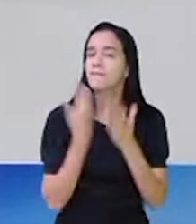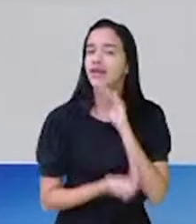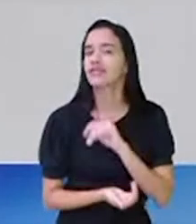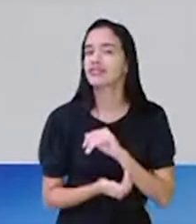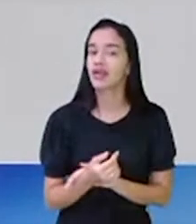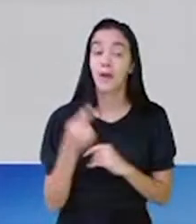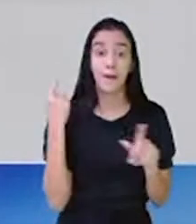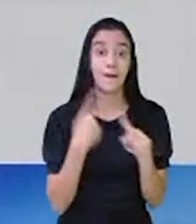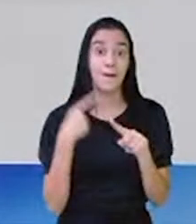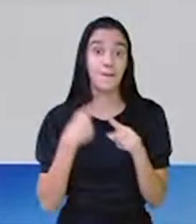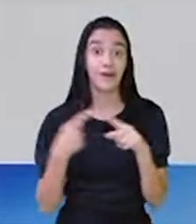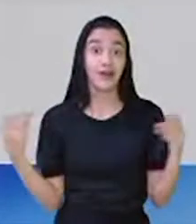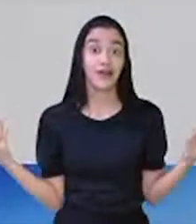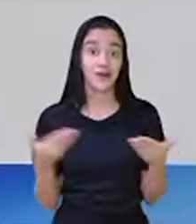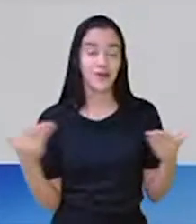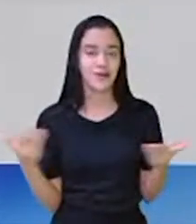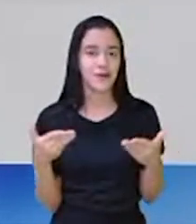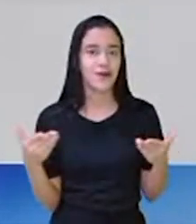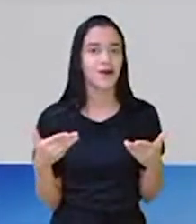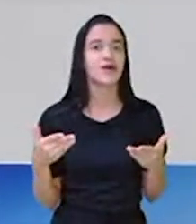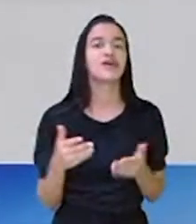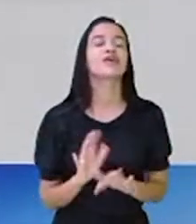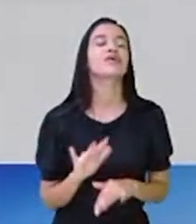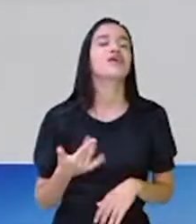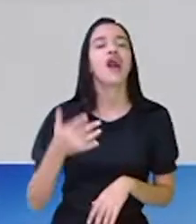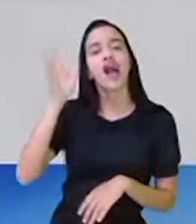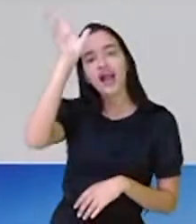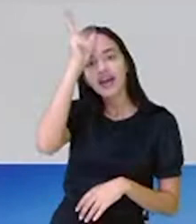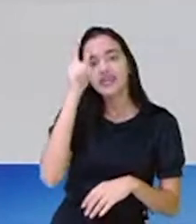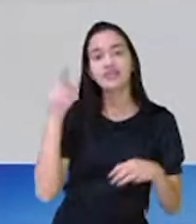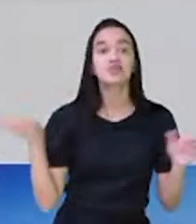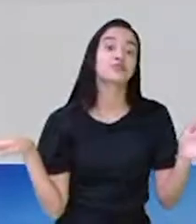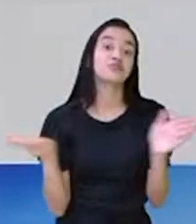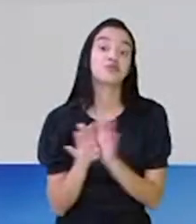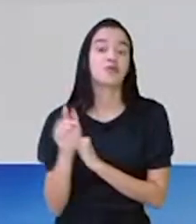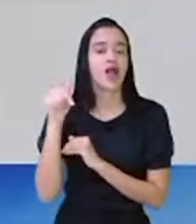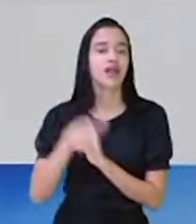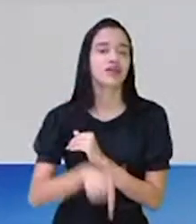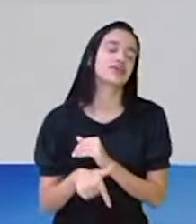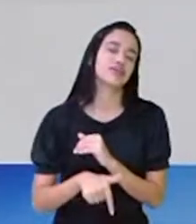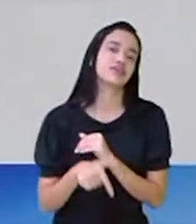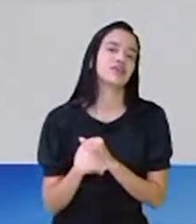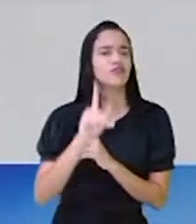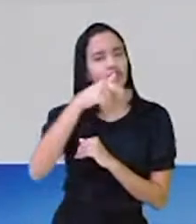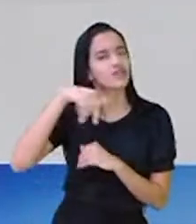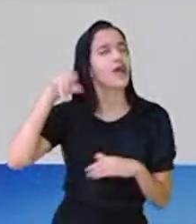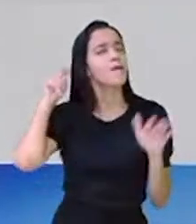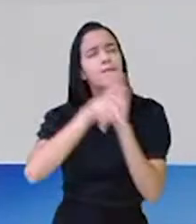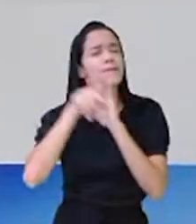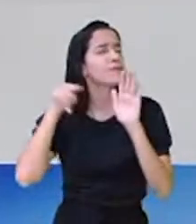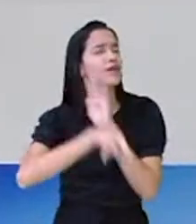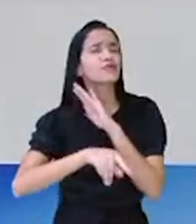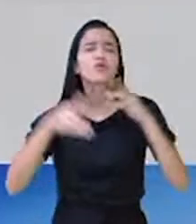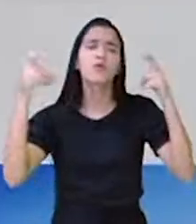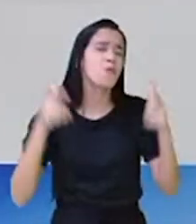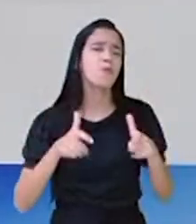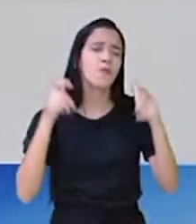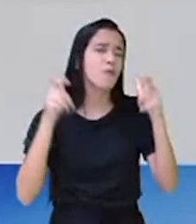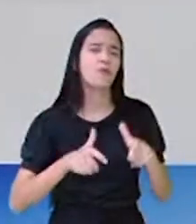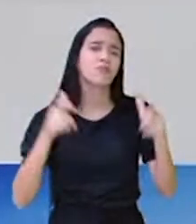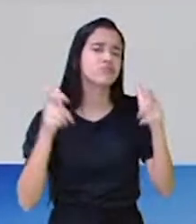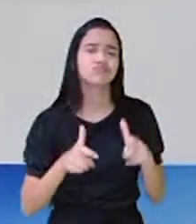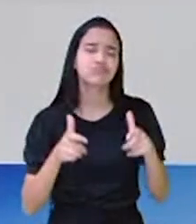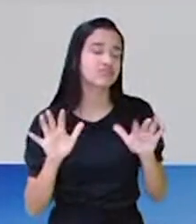Porque hoje, ele chegou aqui primeiro do que eu. E vocês que sempre ficam perguntando, cadê carijó? Cadê